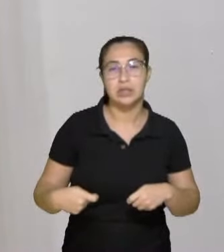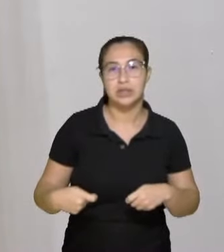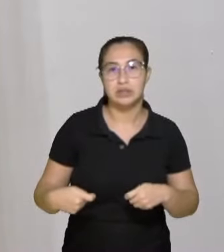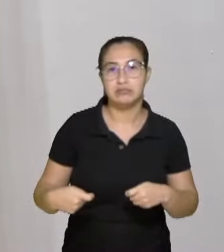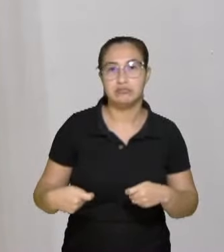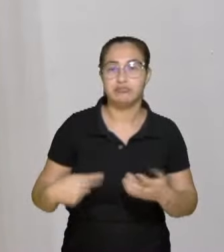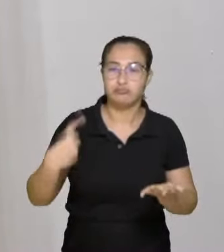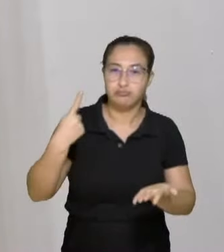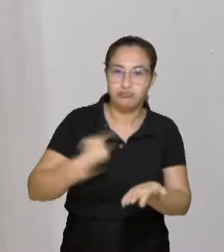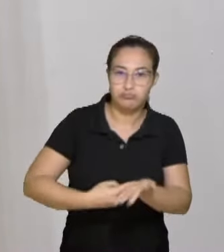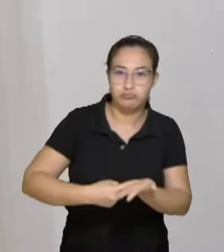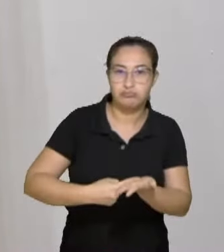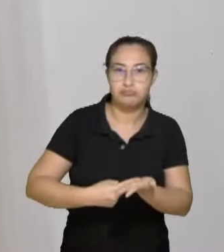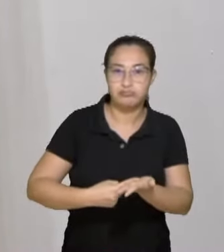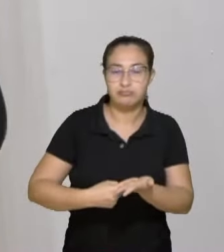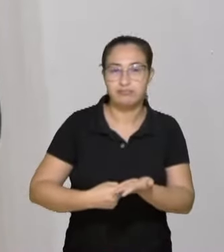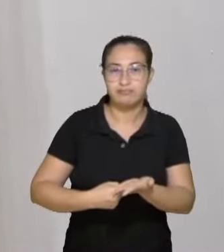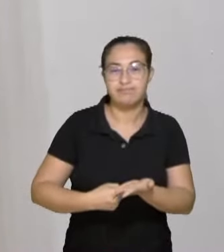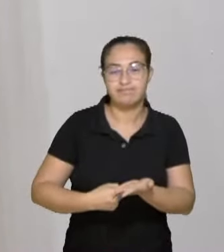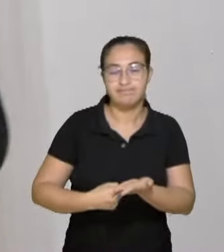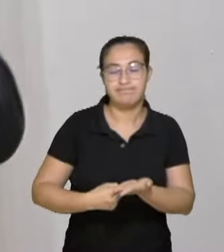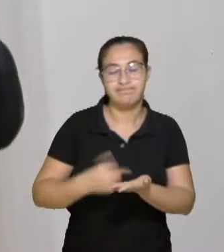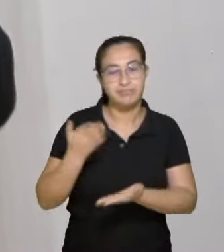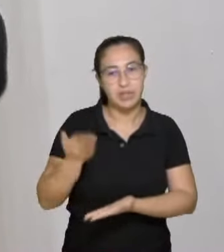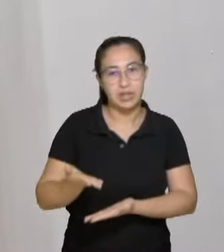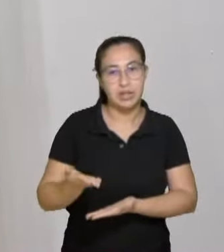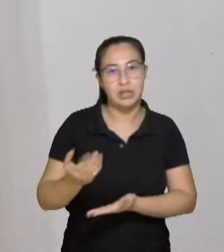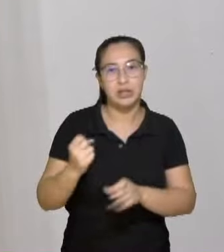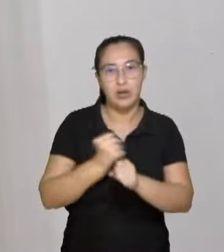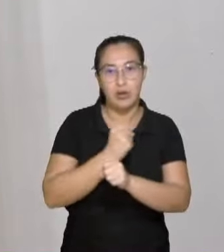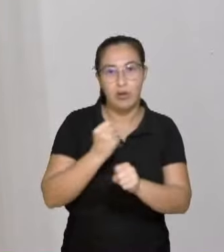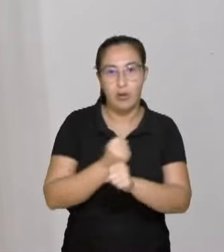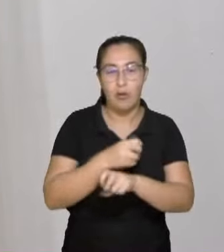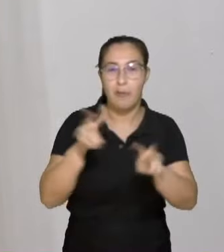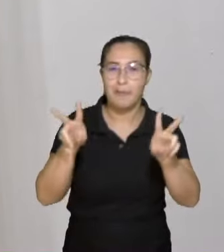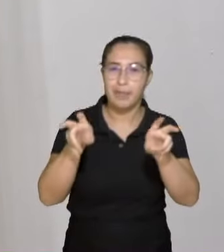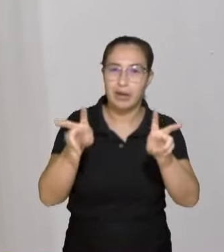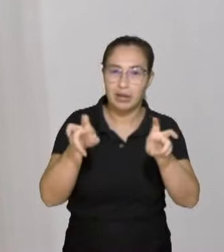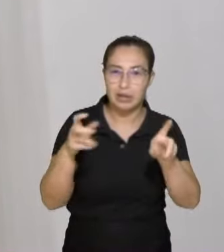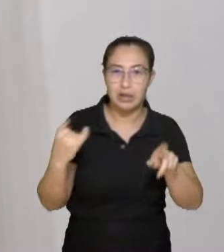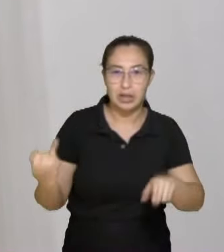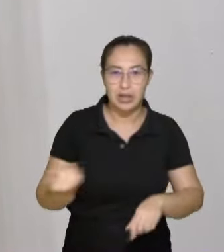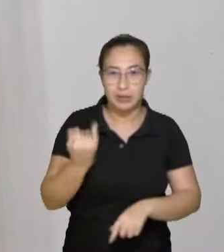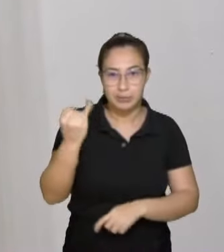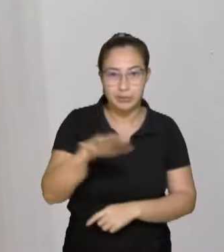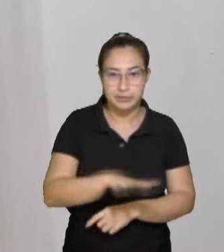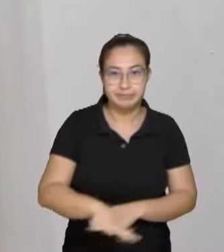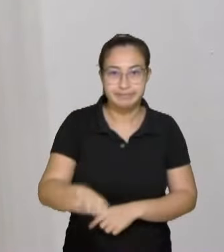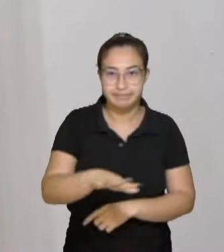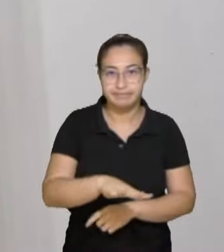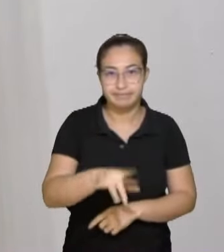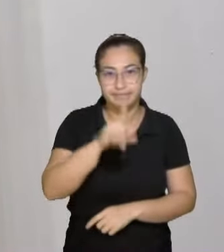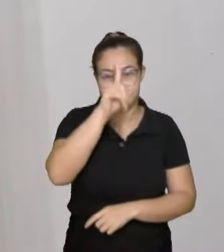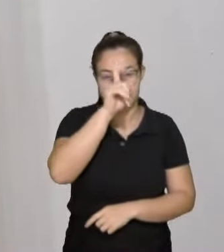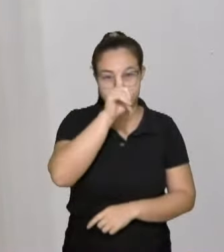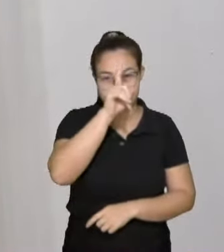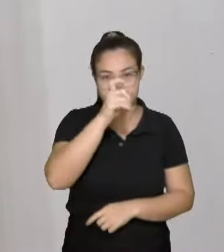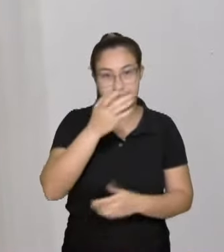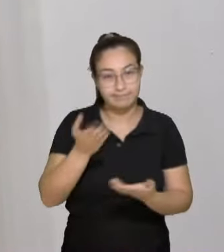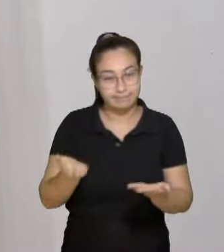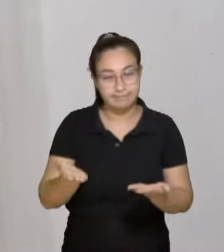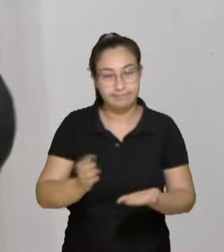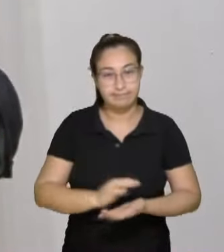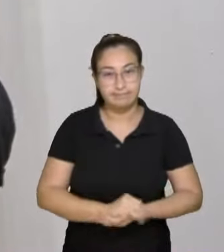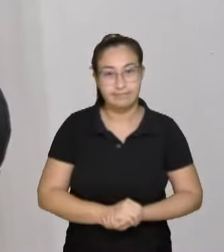nosso compromisso com essa obra, com essa pauta, com esse tema tão importante para a nossa região, de um hospital que